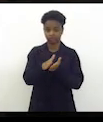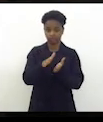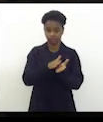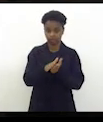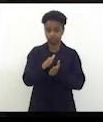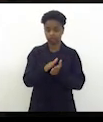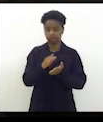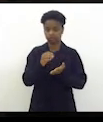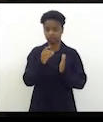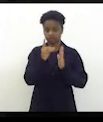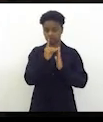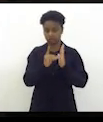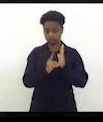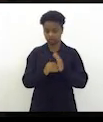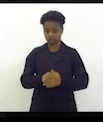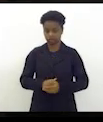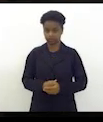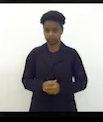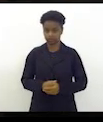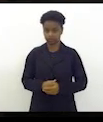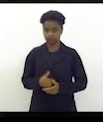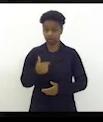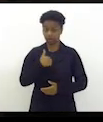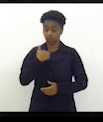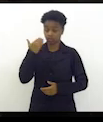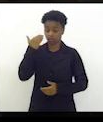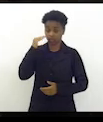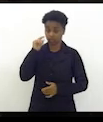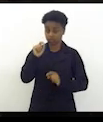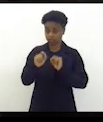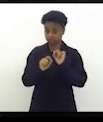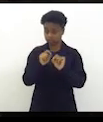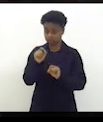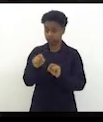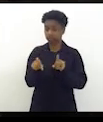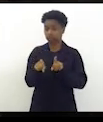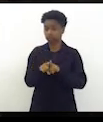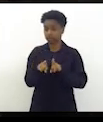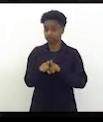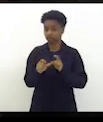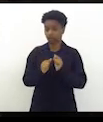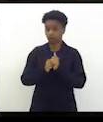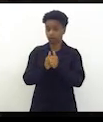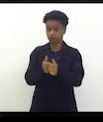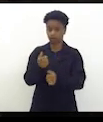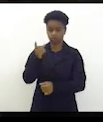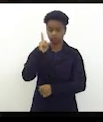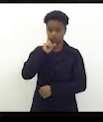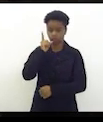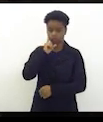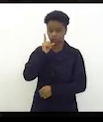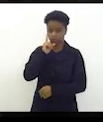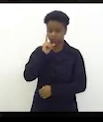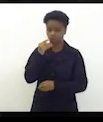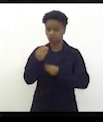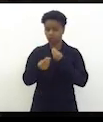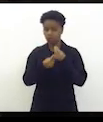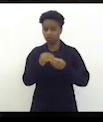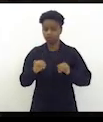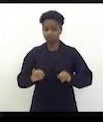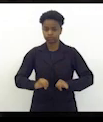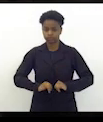deste decreto no meu entendimento e acompanhando diariamente o sofrimento